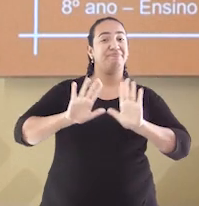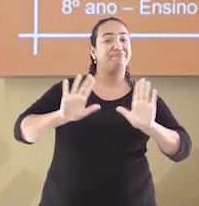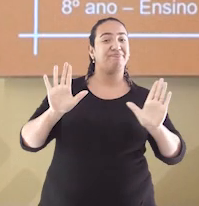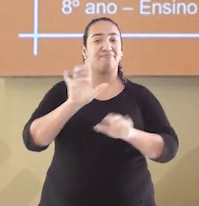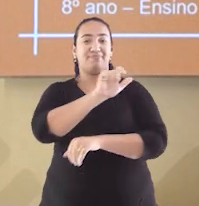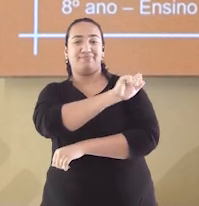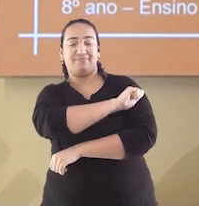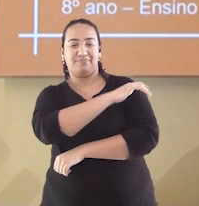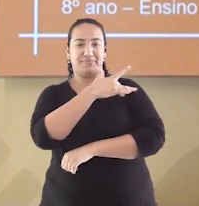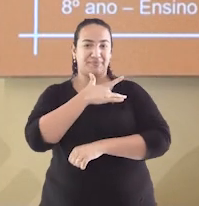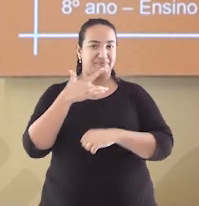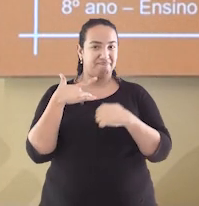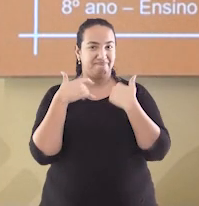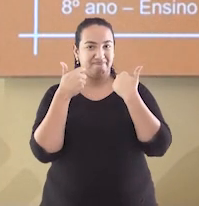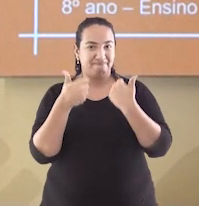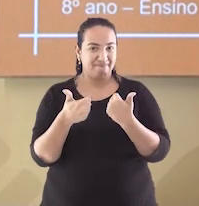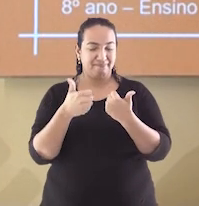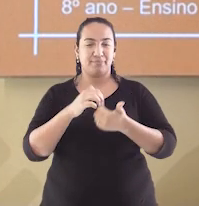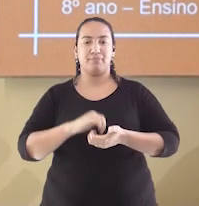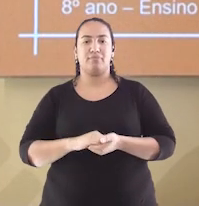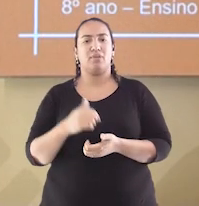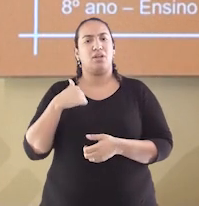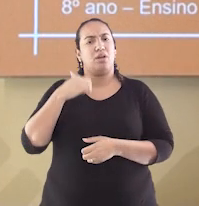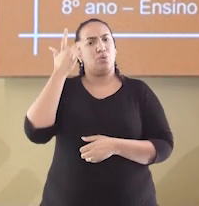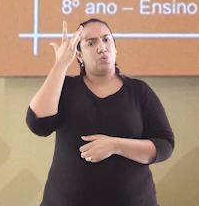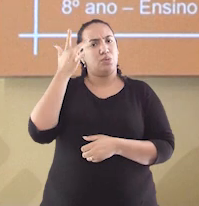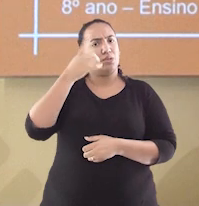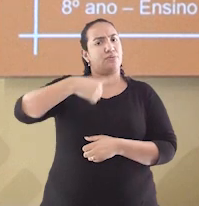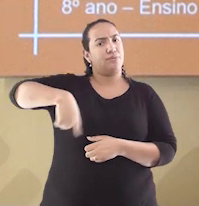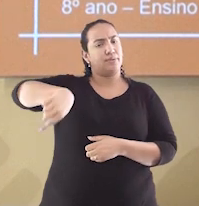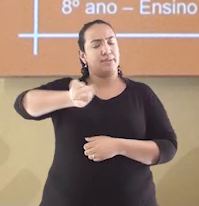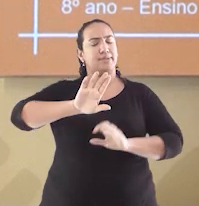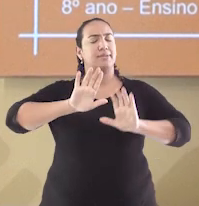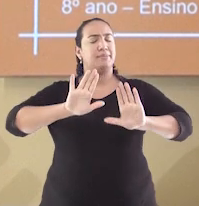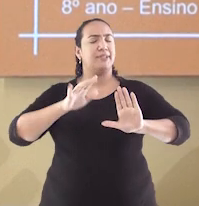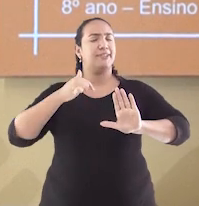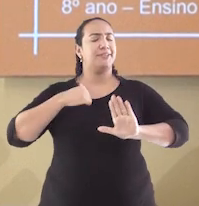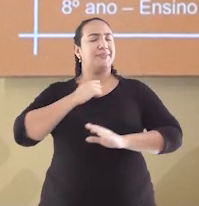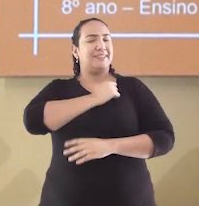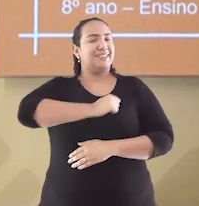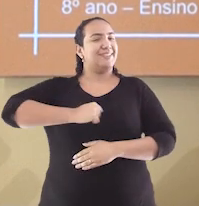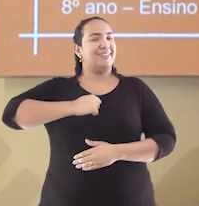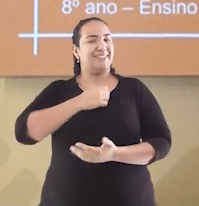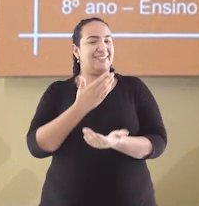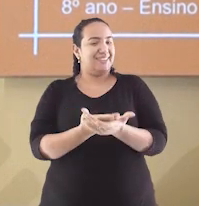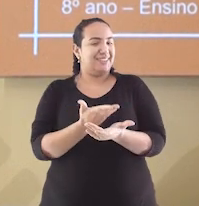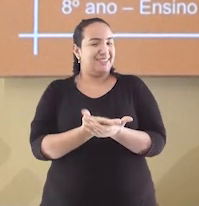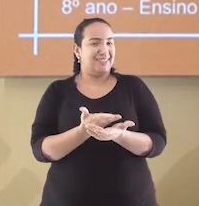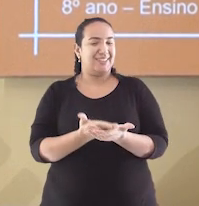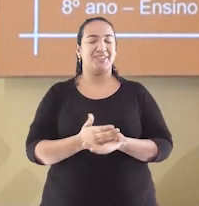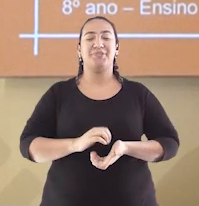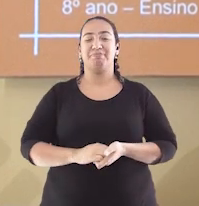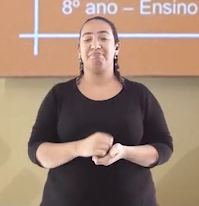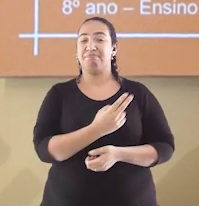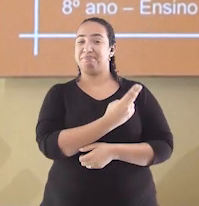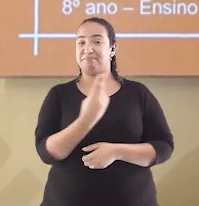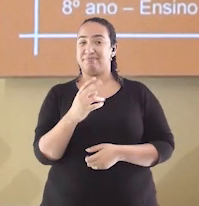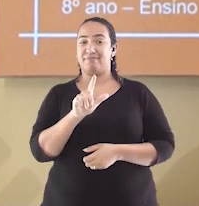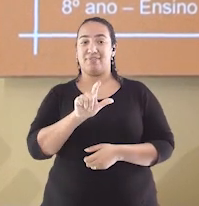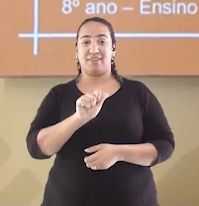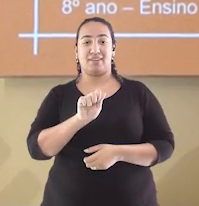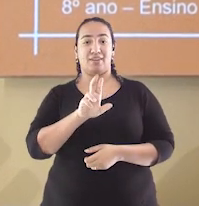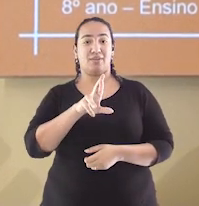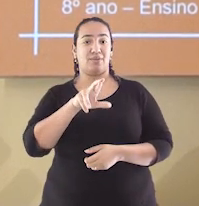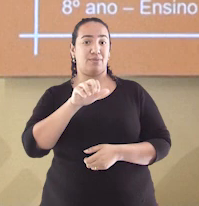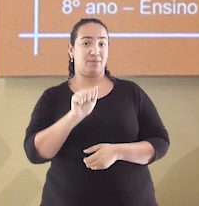Olá estudantes, tudo bem com vocês? Não sei vocês, mas eu já estava morrendo de saudades das nossas aulas. Meu nome é